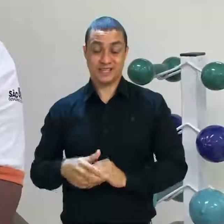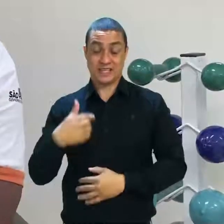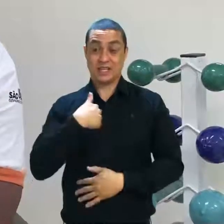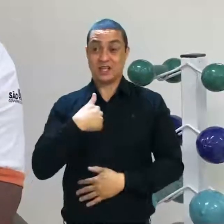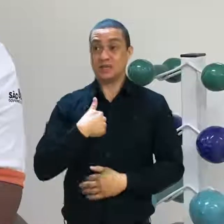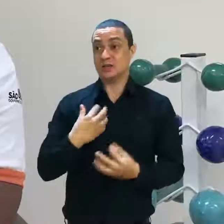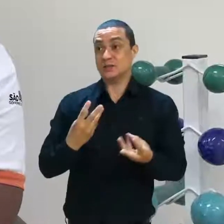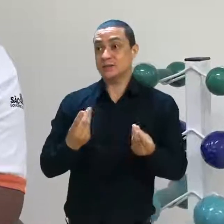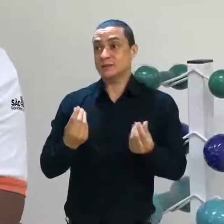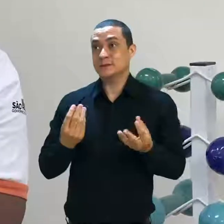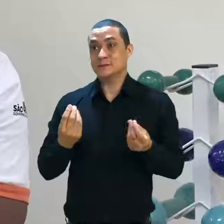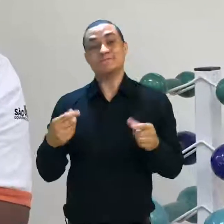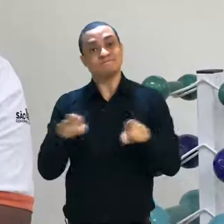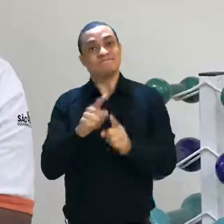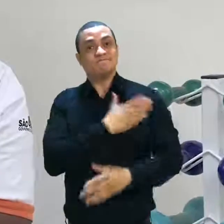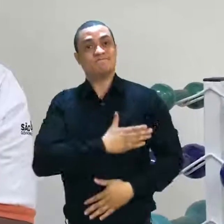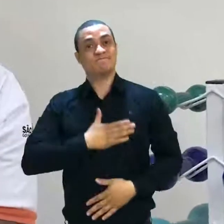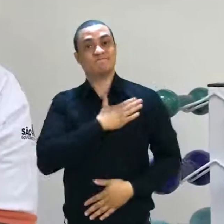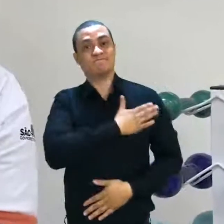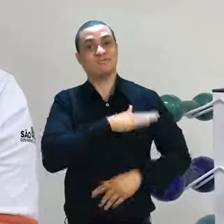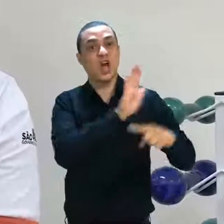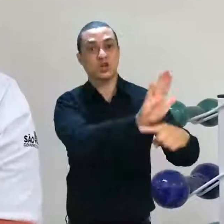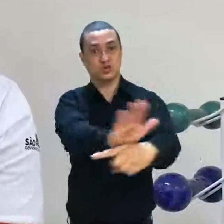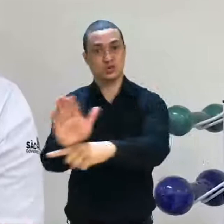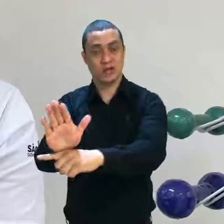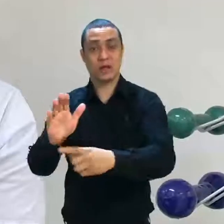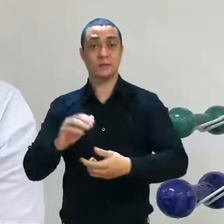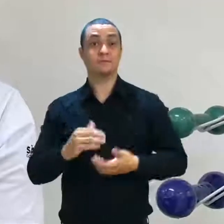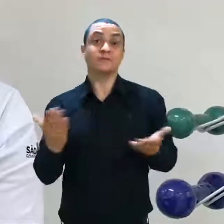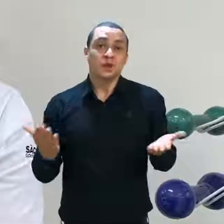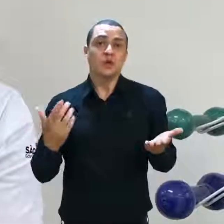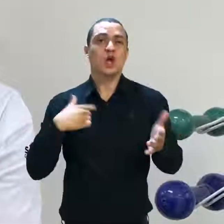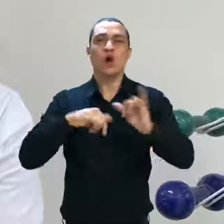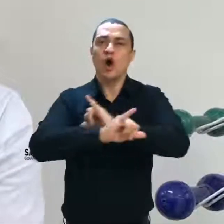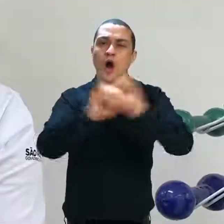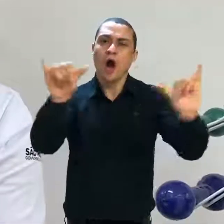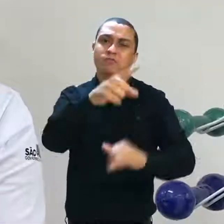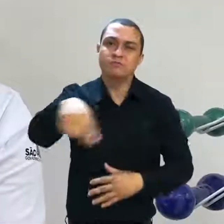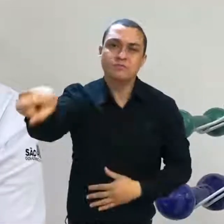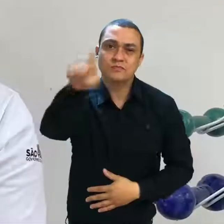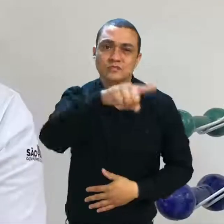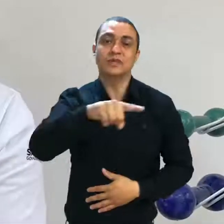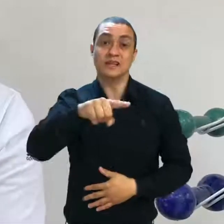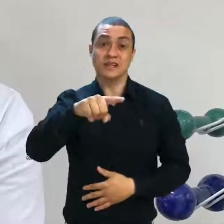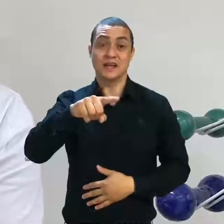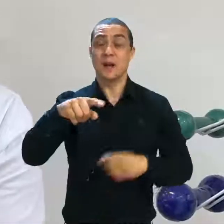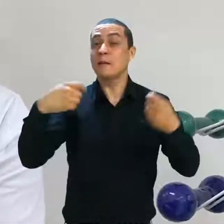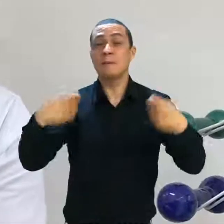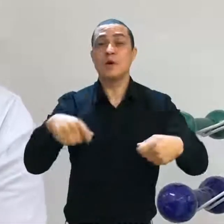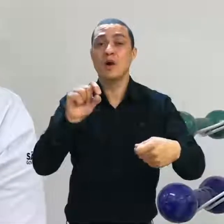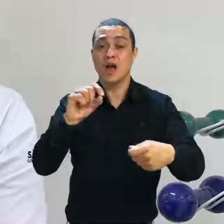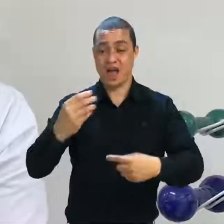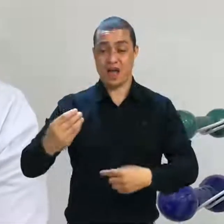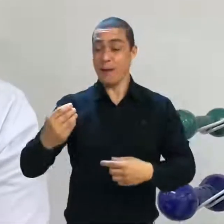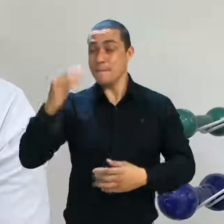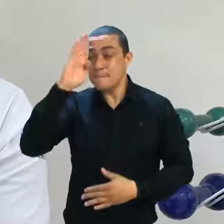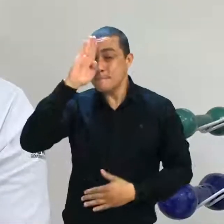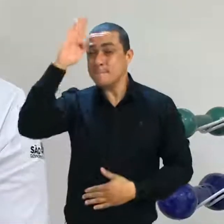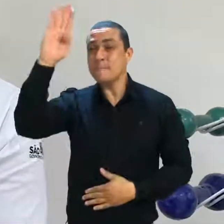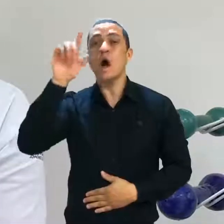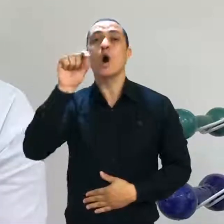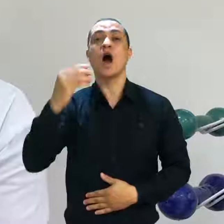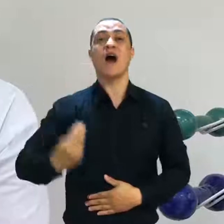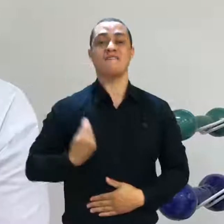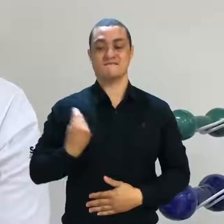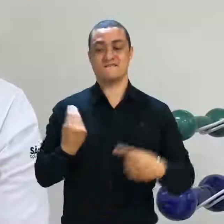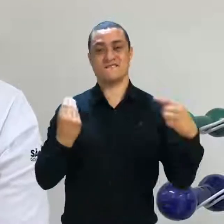E, para mim, é muito gratificante. A mensagem que eu tenho a deixar é que nós temos que preservar o nosso